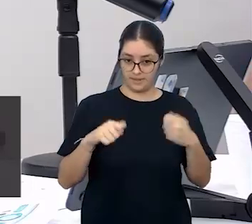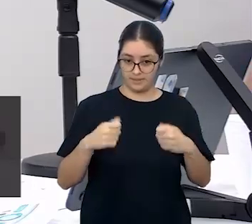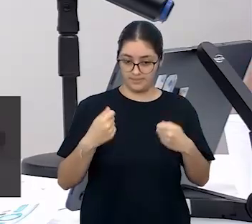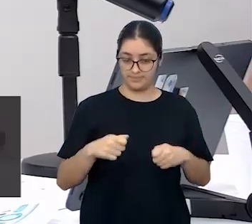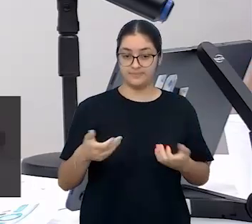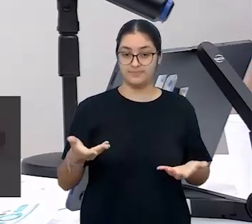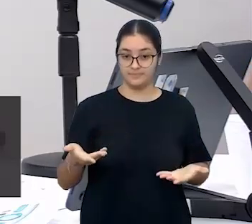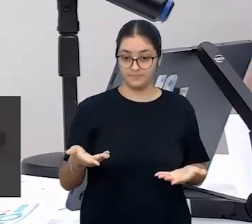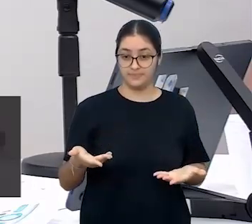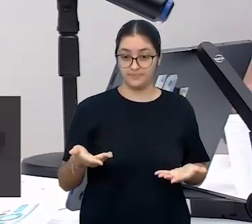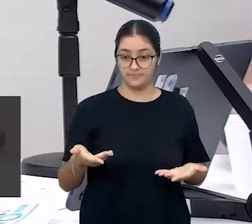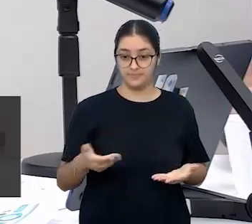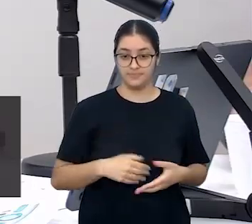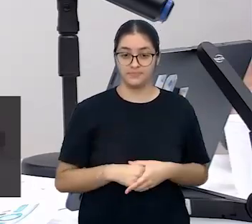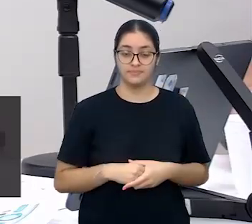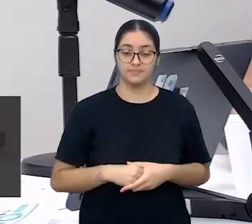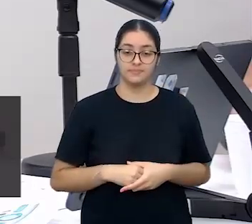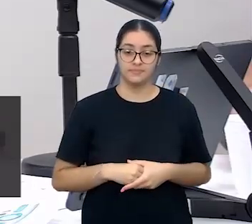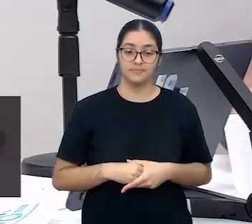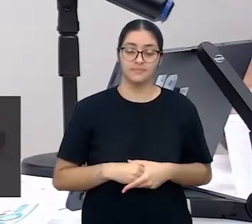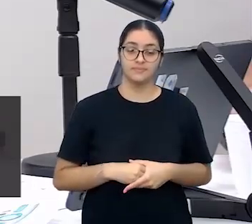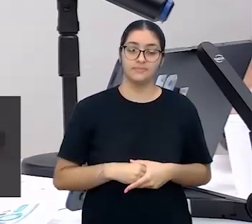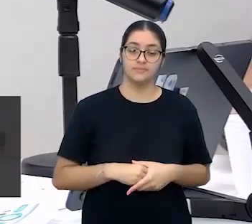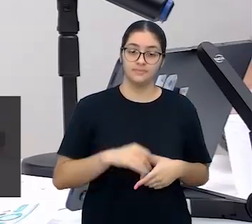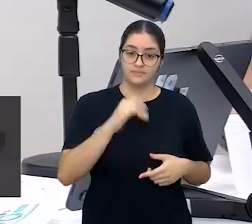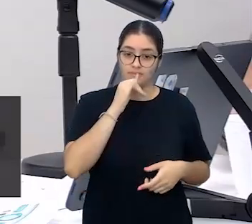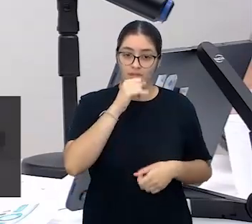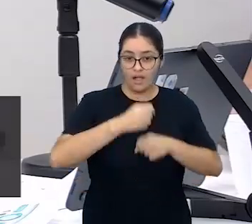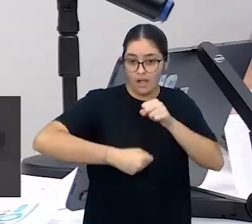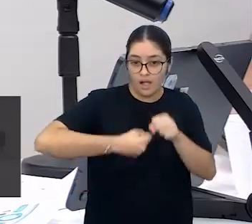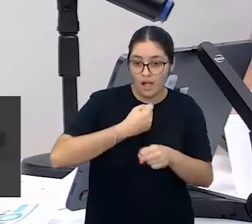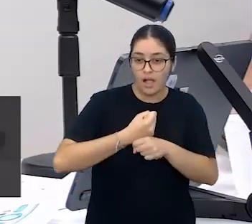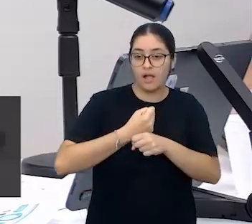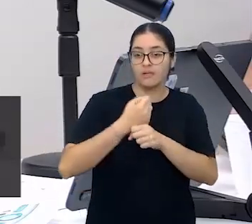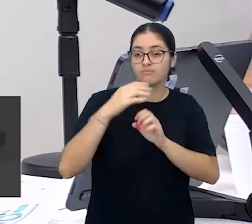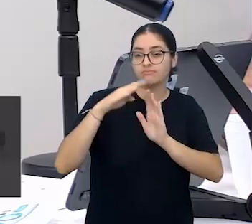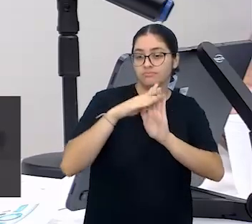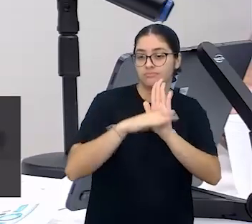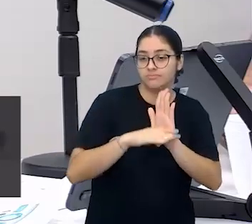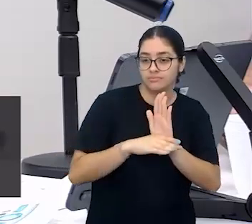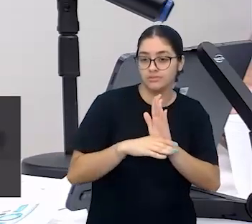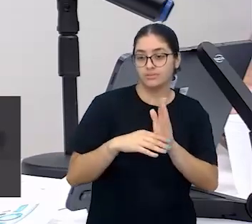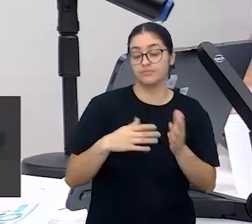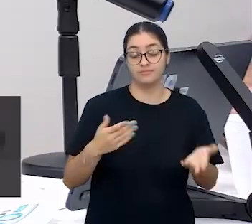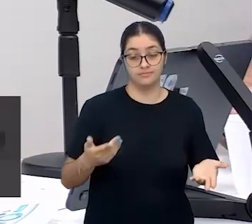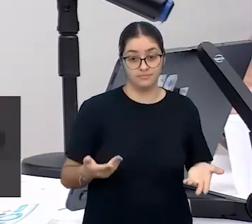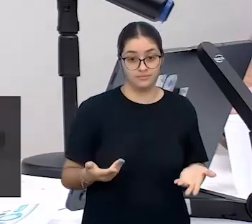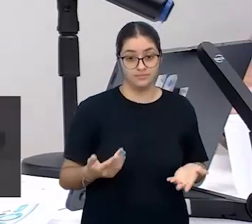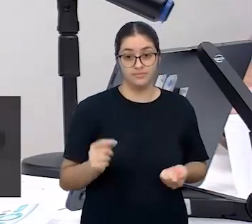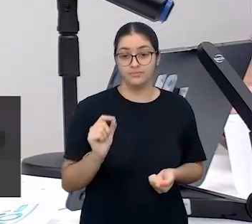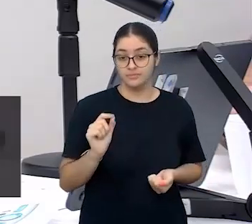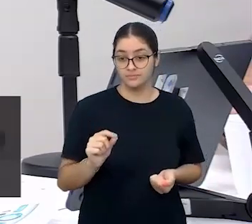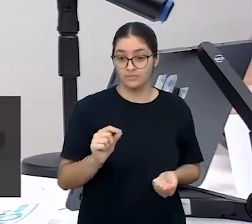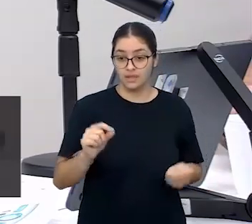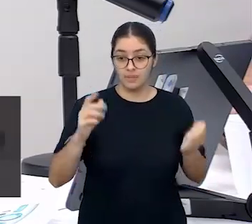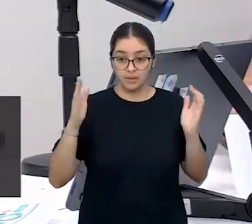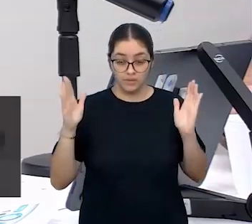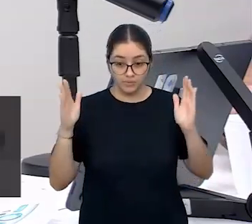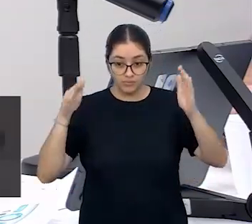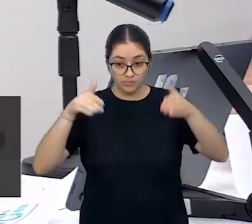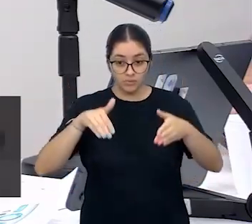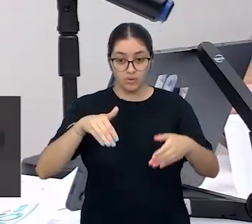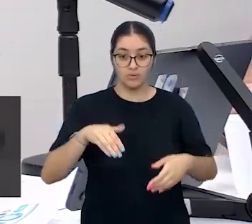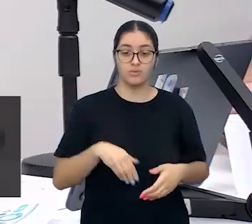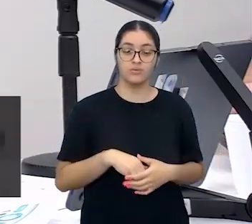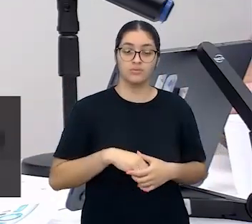trabalhar durante o ano, durante o segmento de anos iniciais, o foco central,